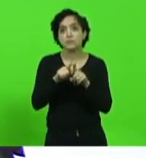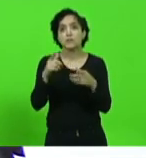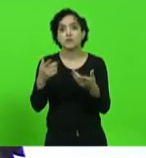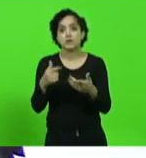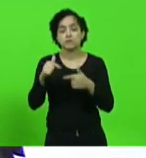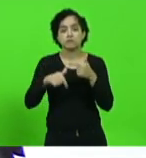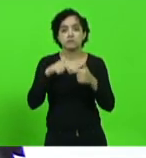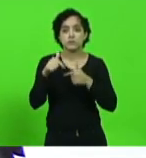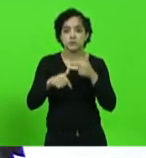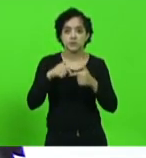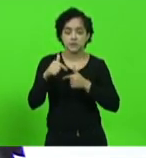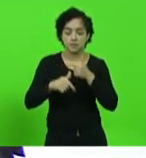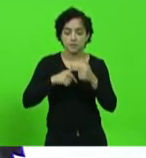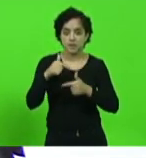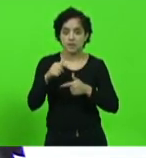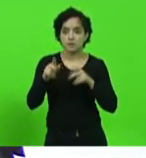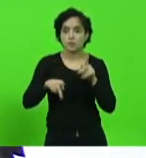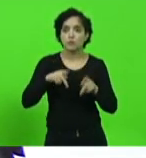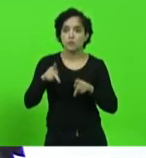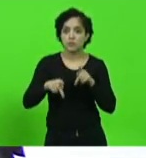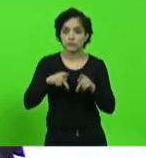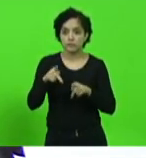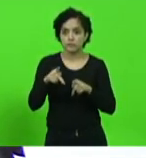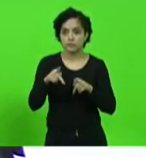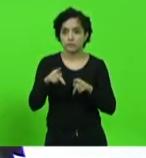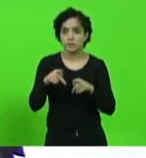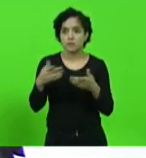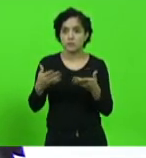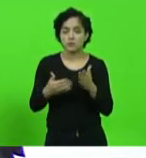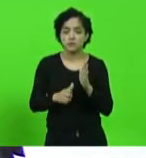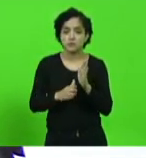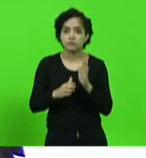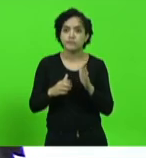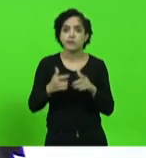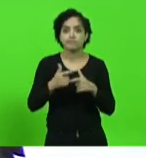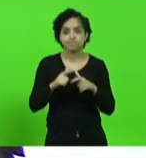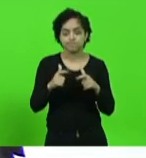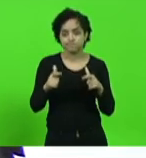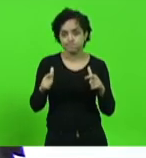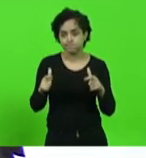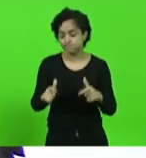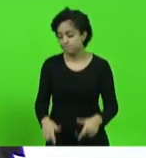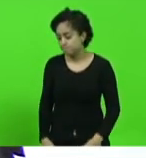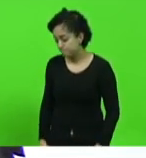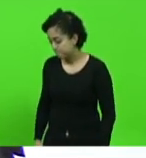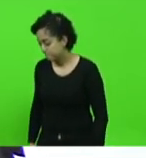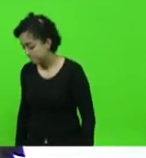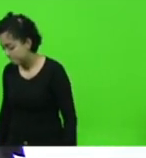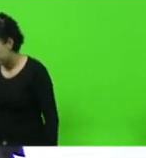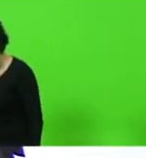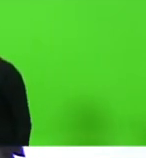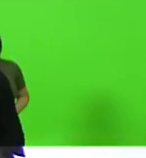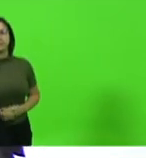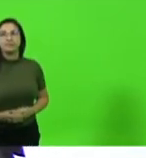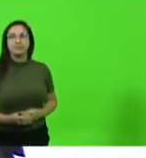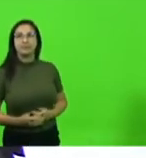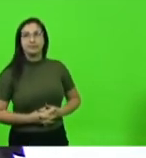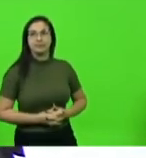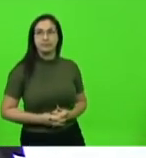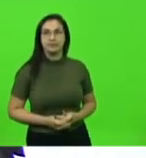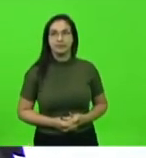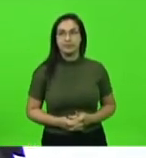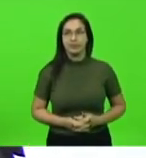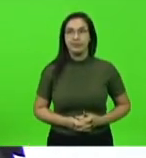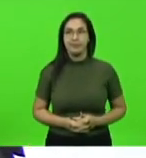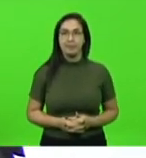nosso povo catarinense e por isso se acumula o dinheiro nos cofres do estado pela ausência de serviço e